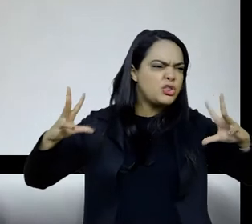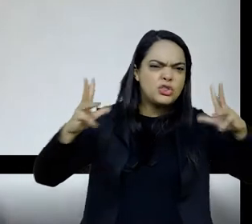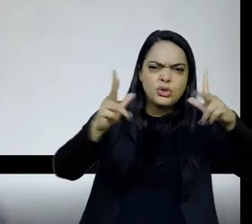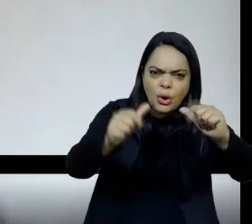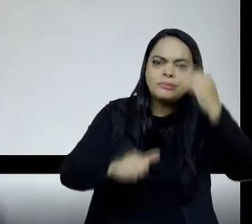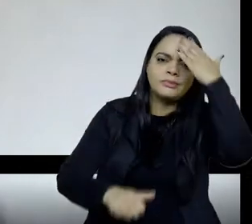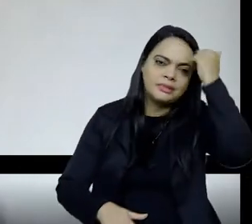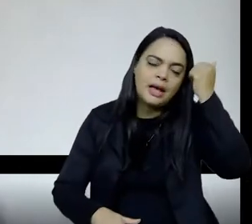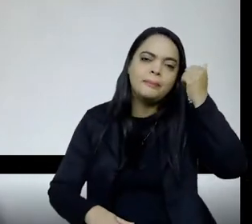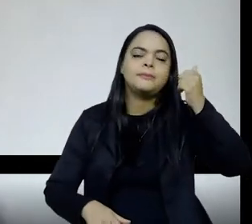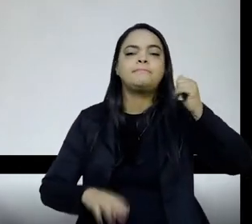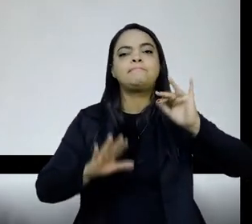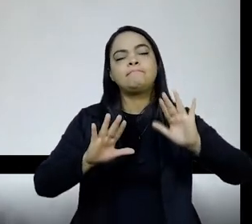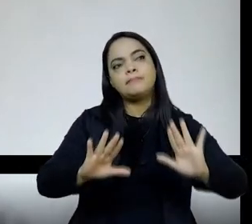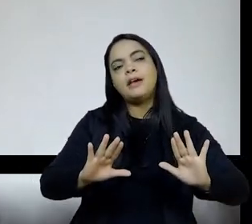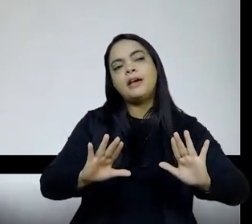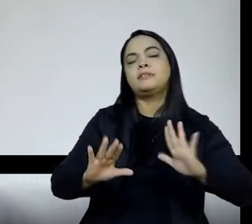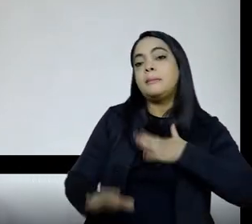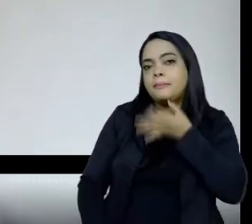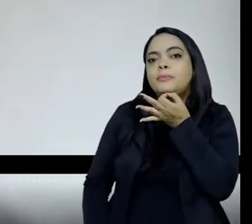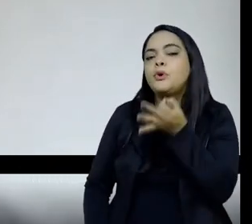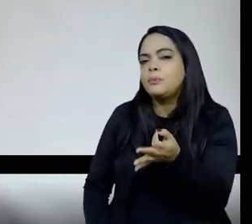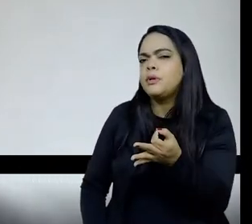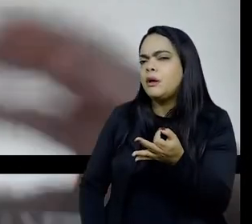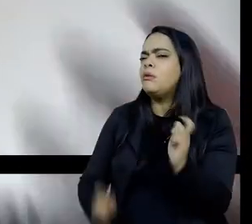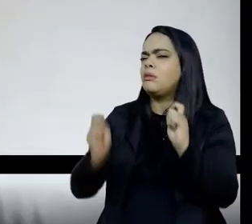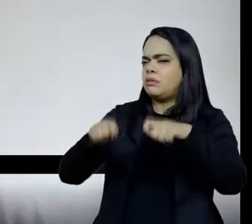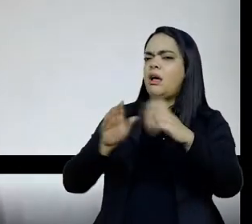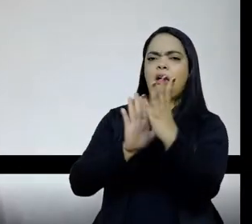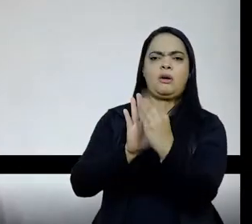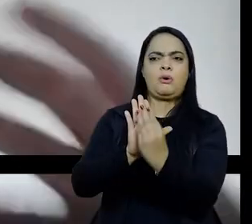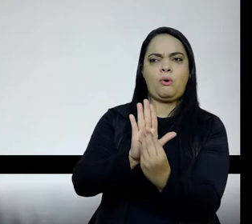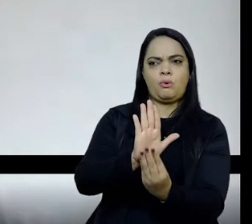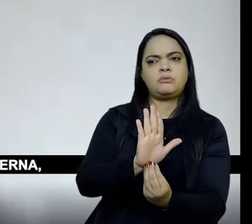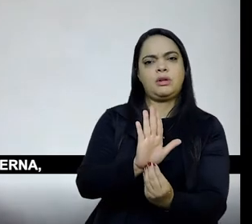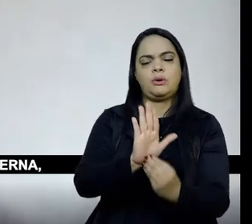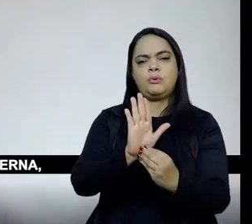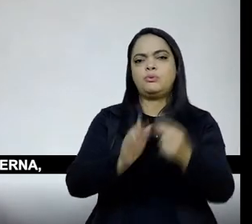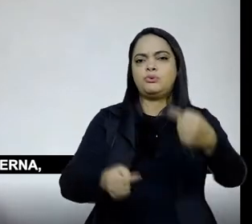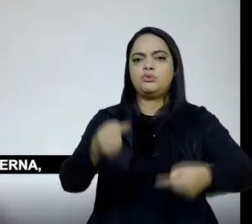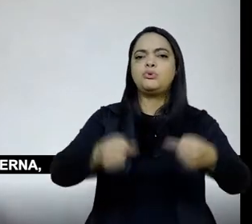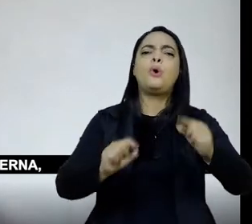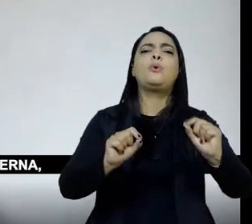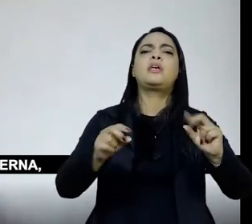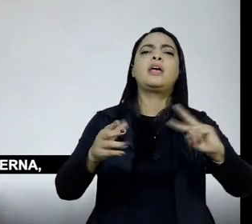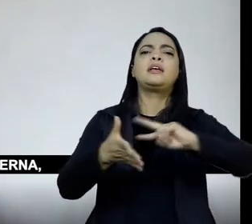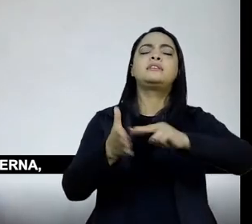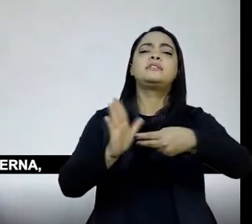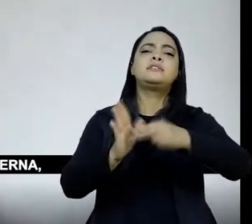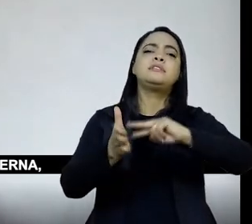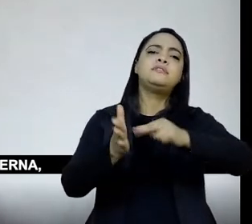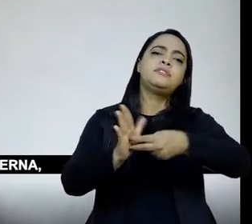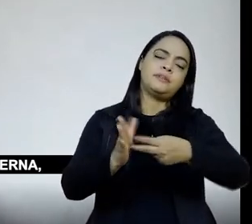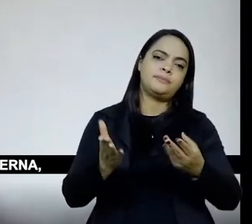vale a pena ao pensar nos conteúdos, traduzir, discutir o que significa apresentar um